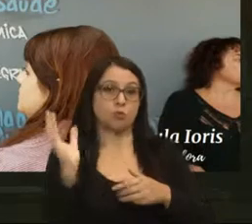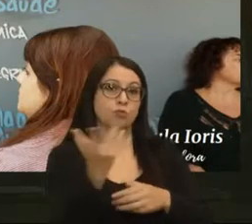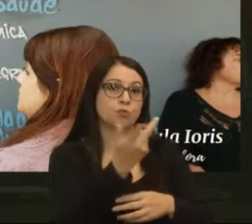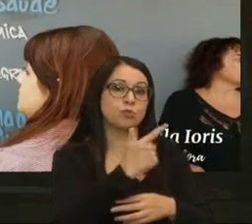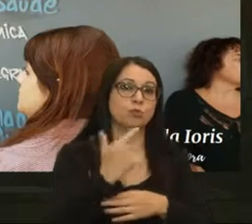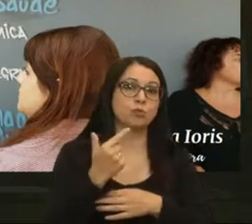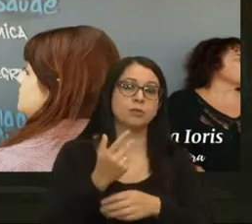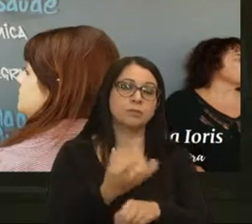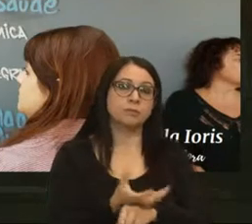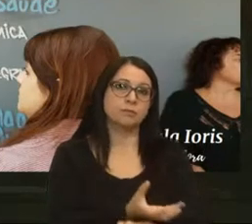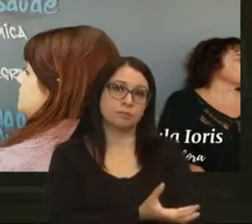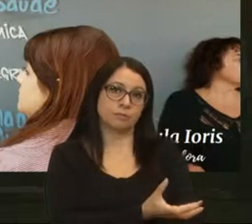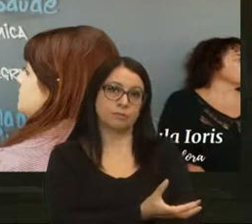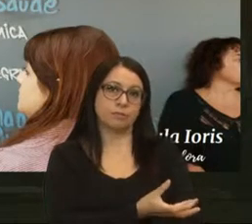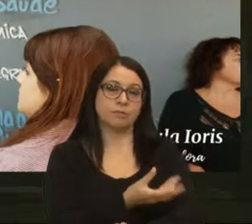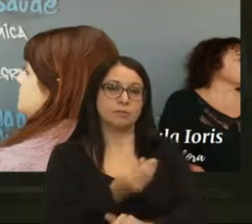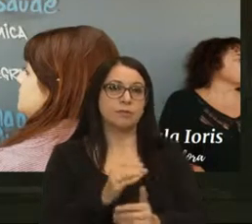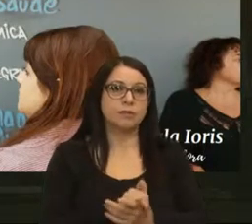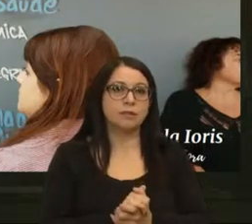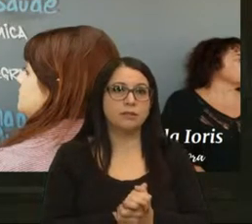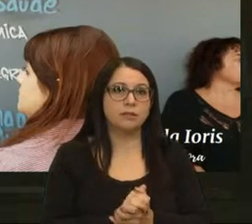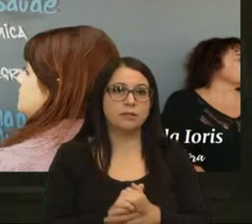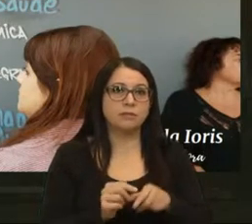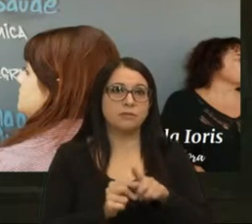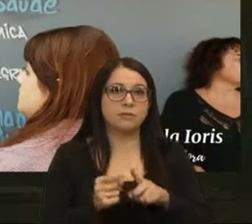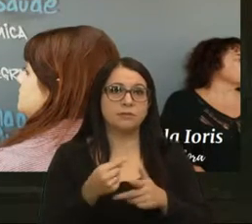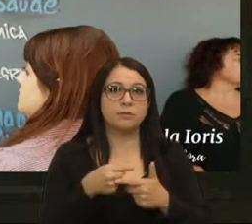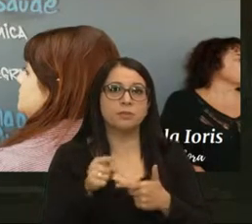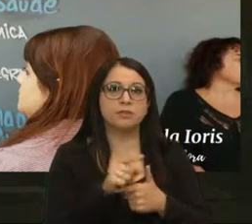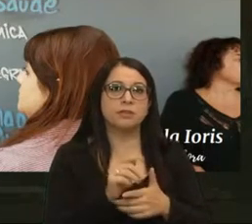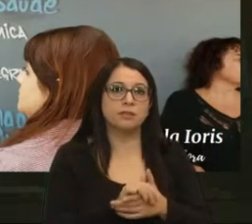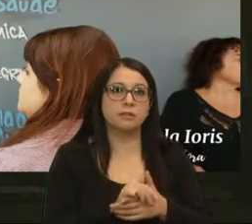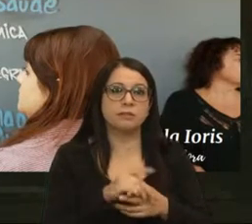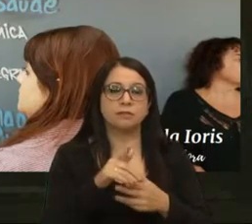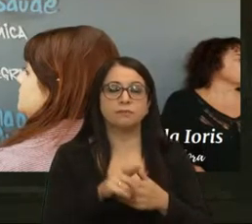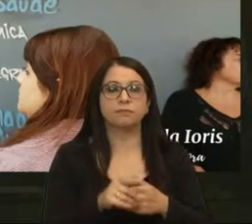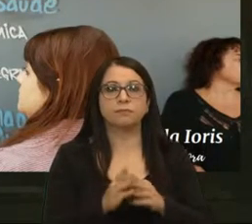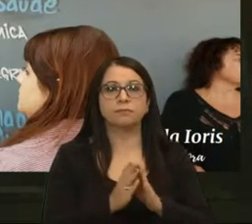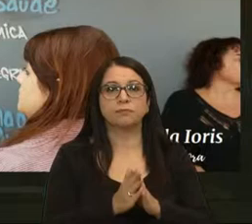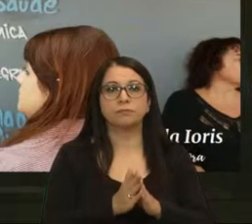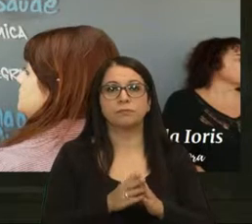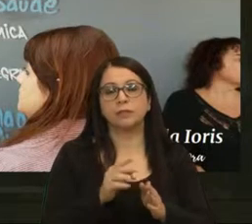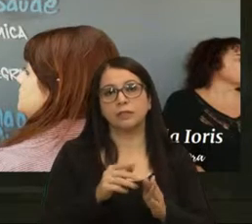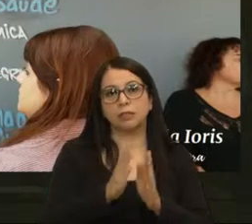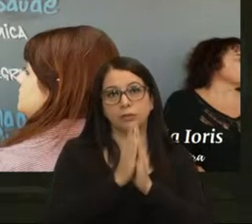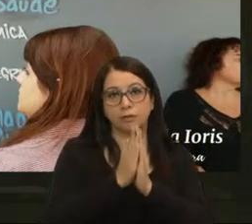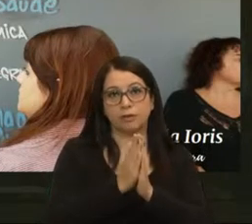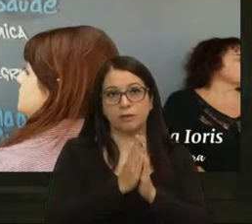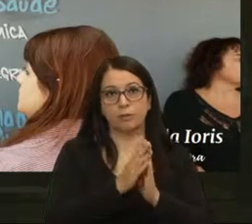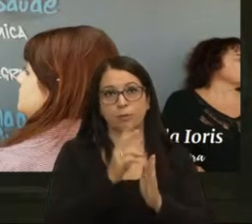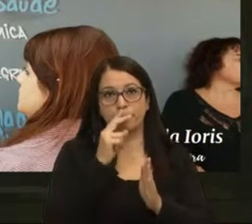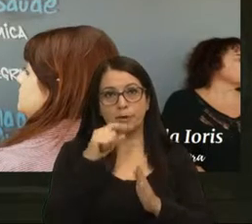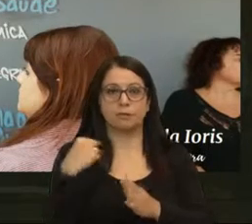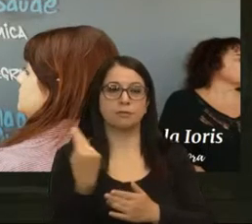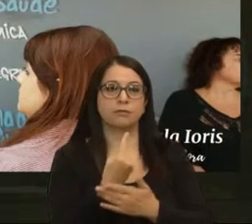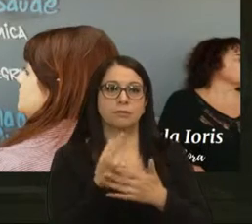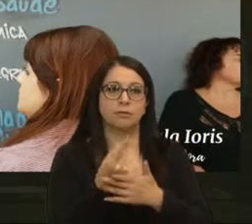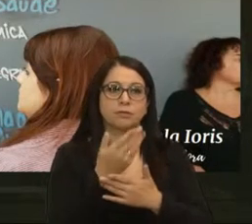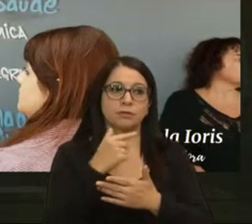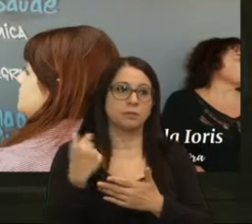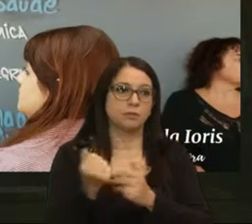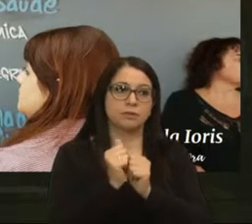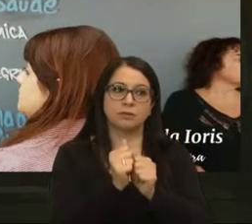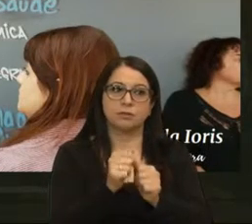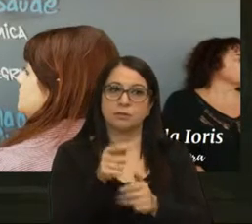nos emocionamos muito. Eles rezaram o Pai Nosso de mãos dadas antes da alimentação, nós nos alimentamos com